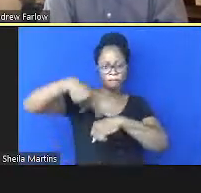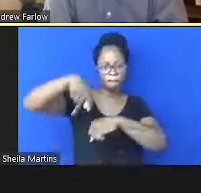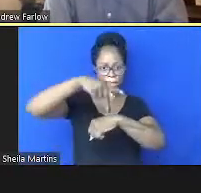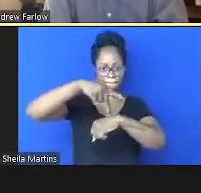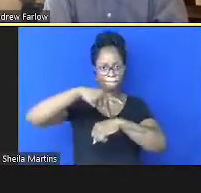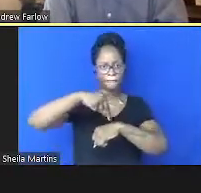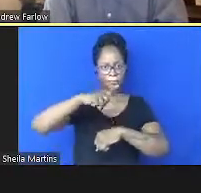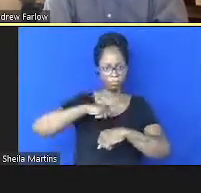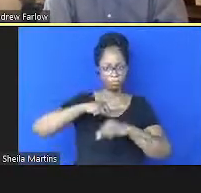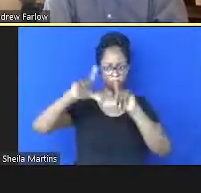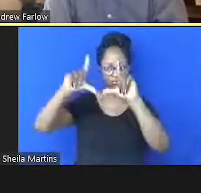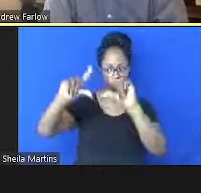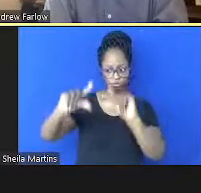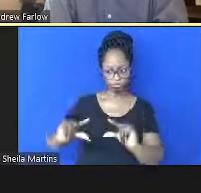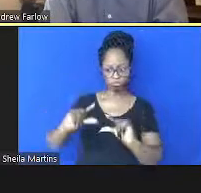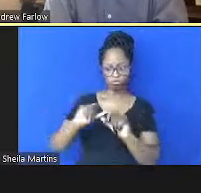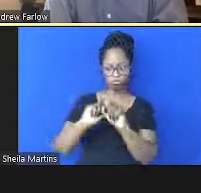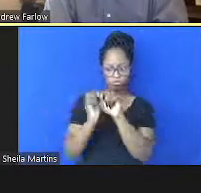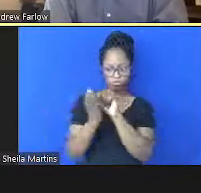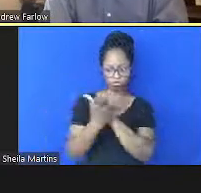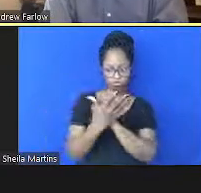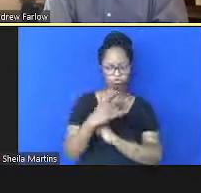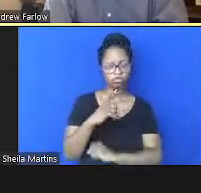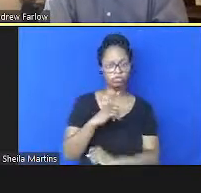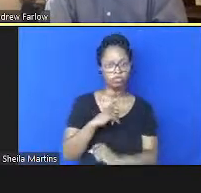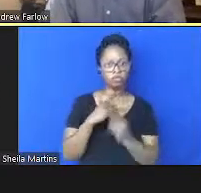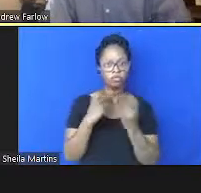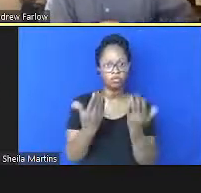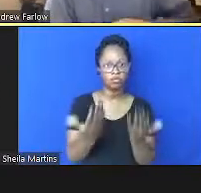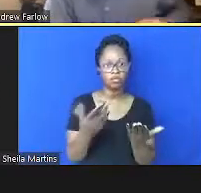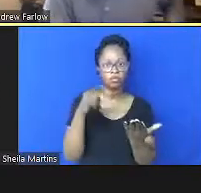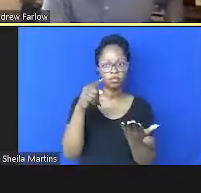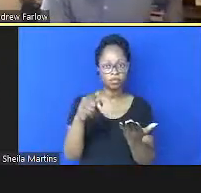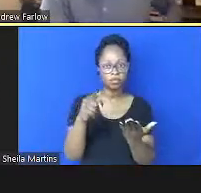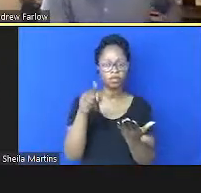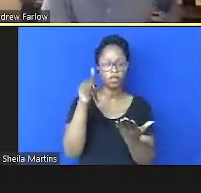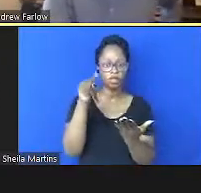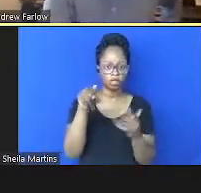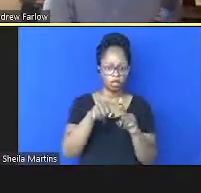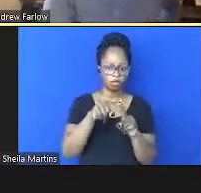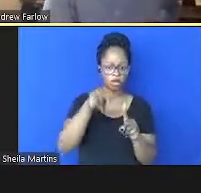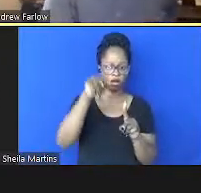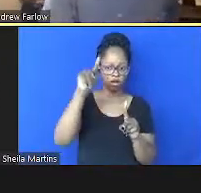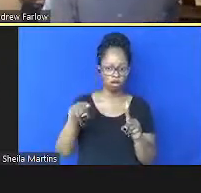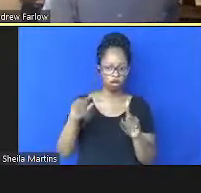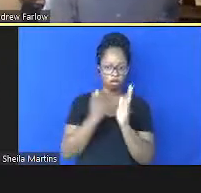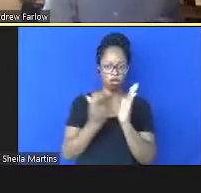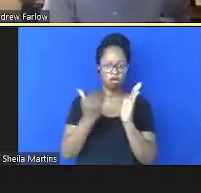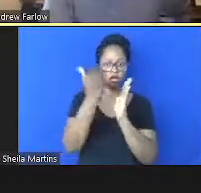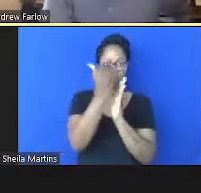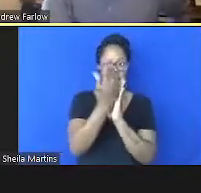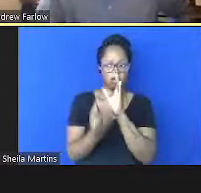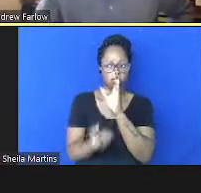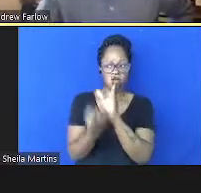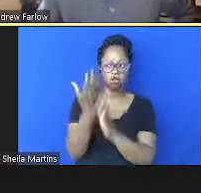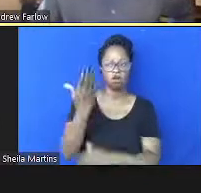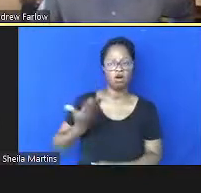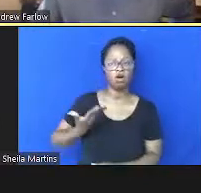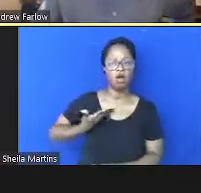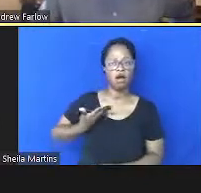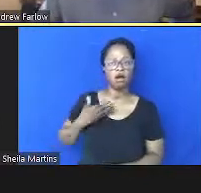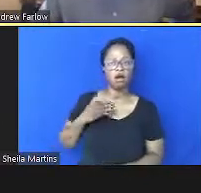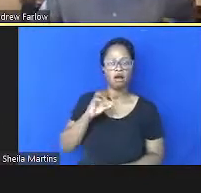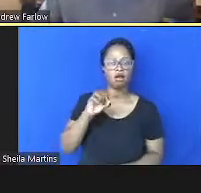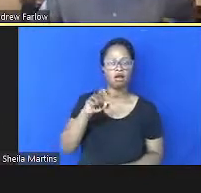diminuíram a covid-19 e esse é um índice que foi criado por um colega de Oxford